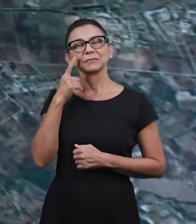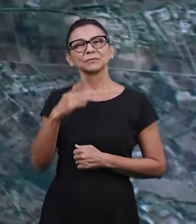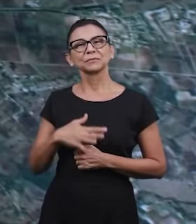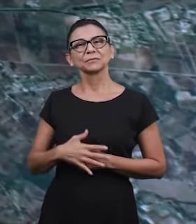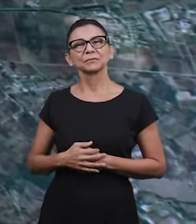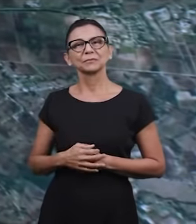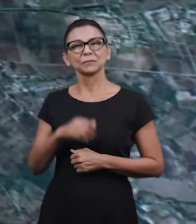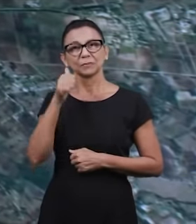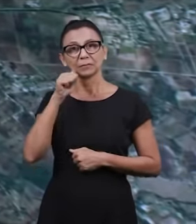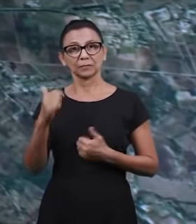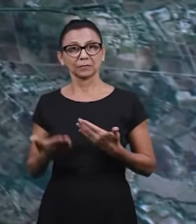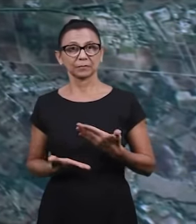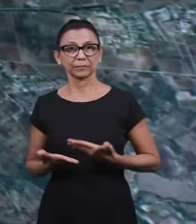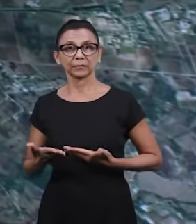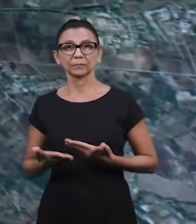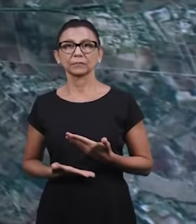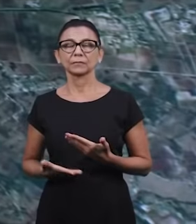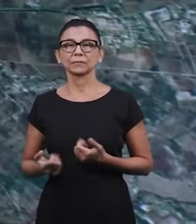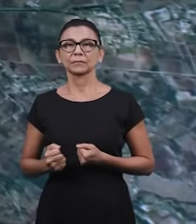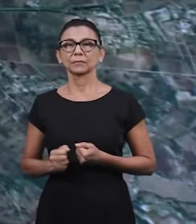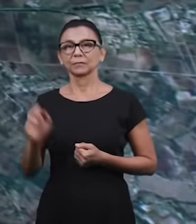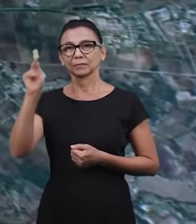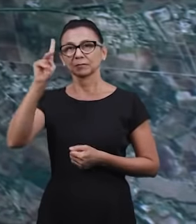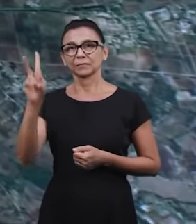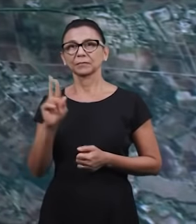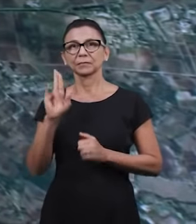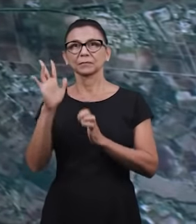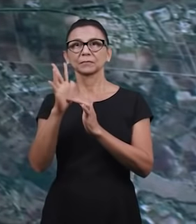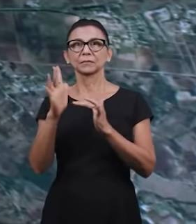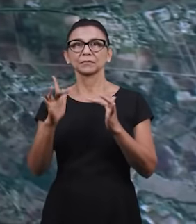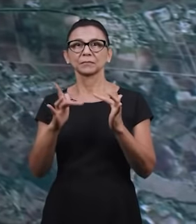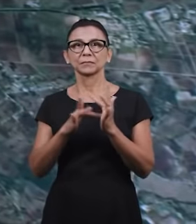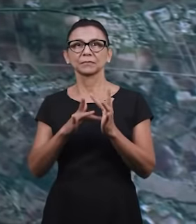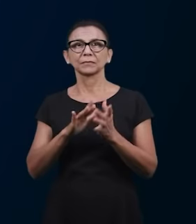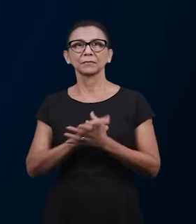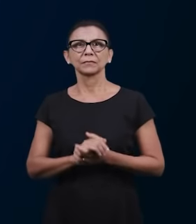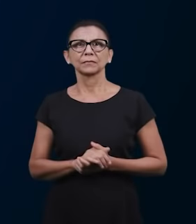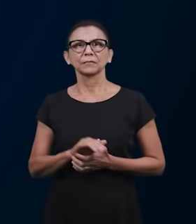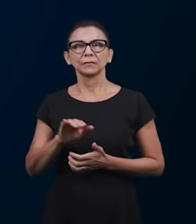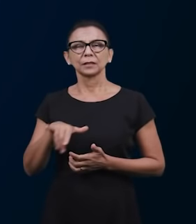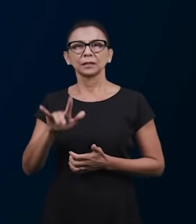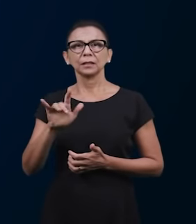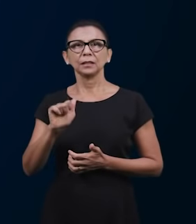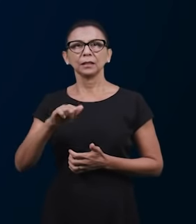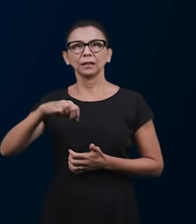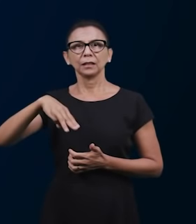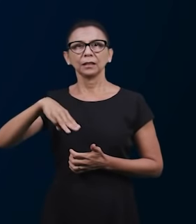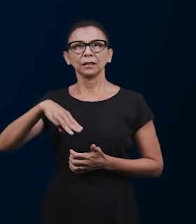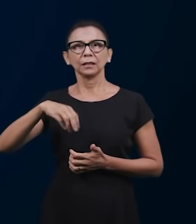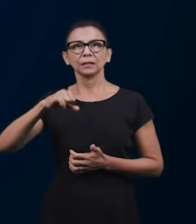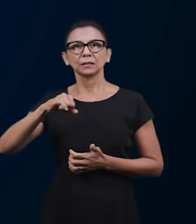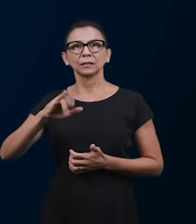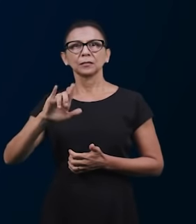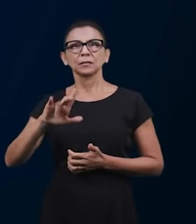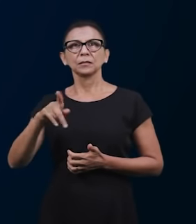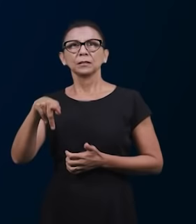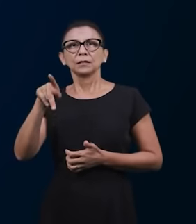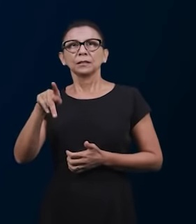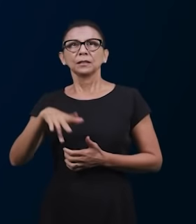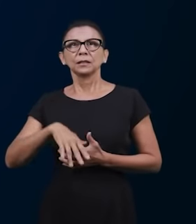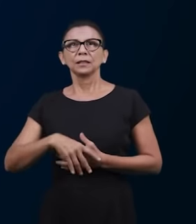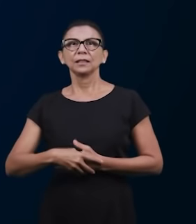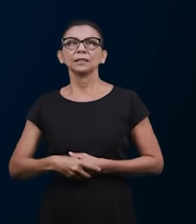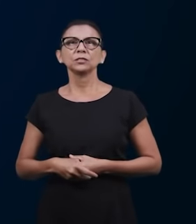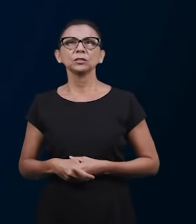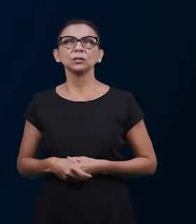é a irmã Iamilke. Irmã Iamilke, eu saúdo a irmã com a paz do Senhor Jesus. Para todos nós, a paz do Senhor. Eu sou a